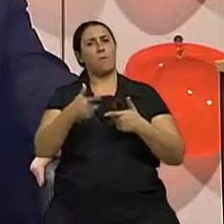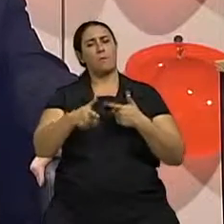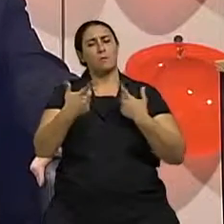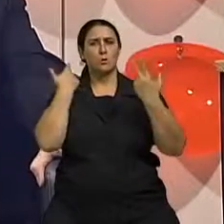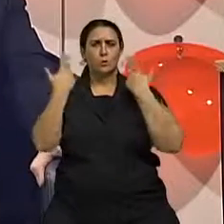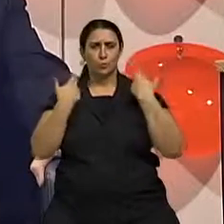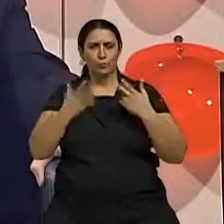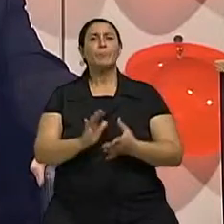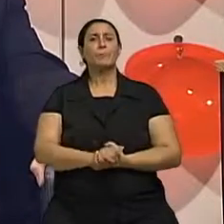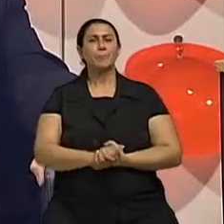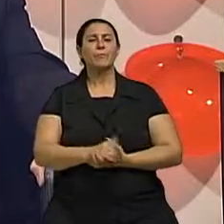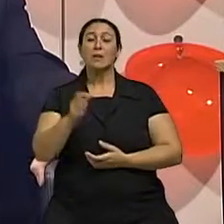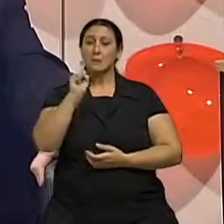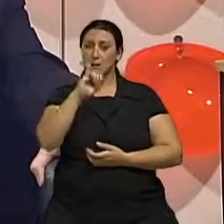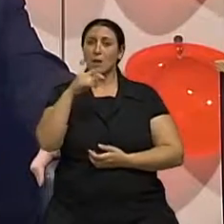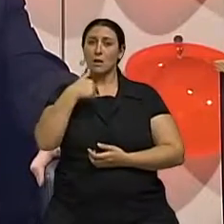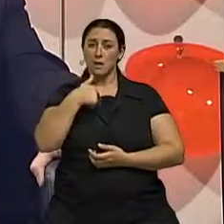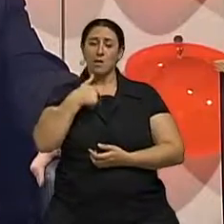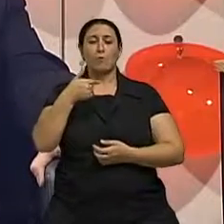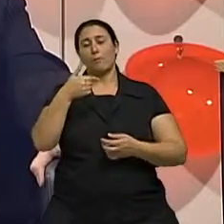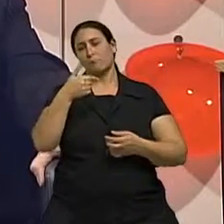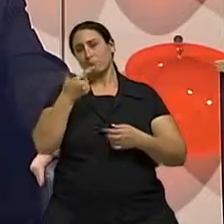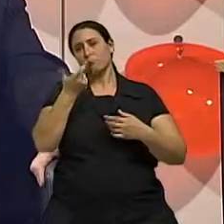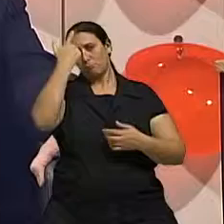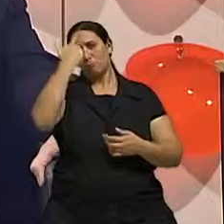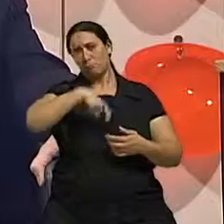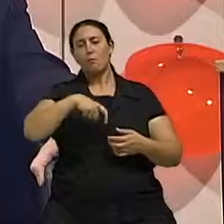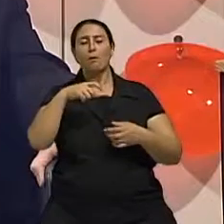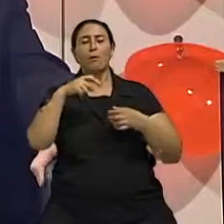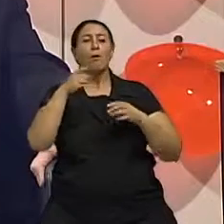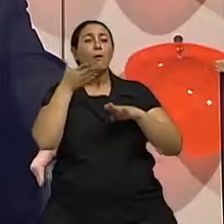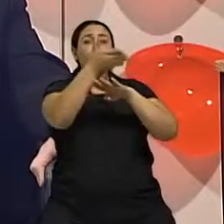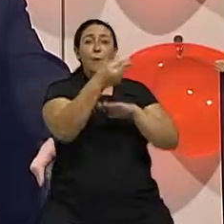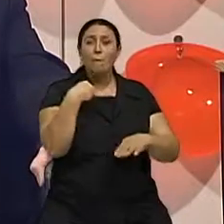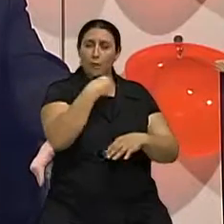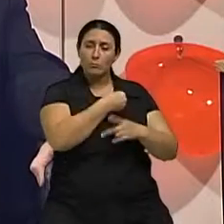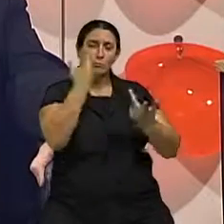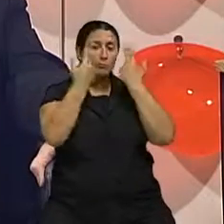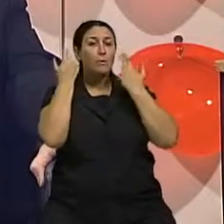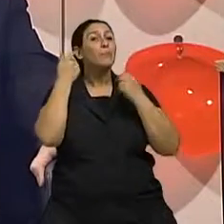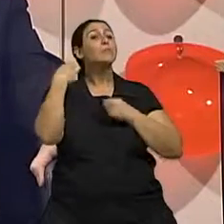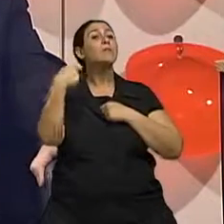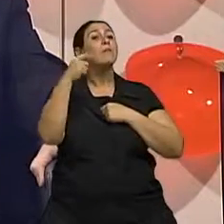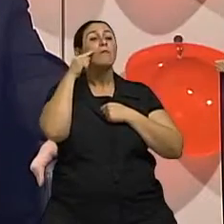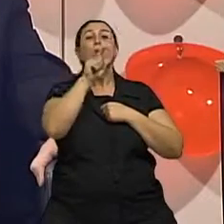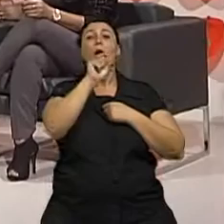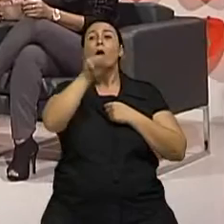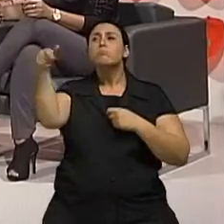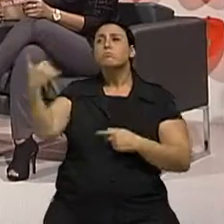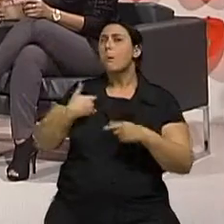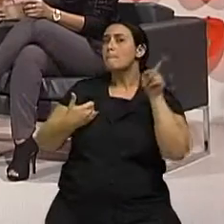Então, quando um paciente for procurar uma cirurgia plástica, a primeira coisa que tem que fazer, eu considero importante que tenha uma boa indicação.